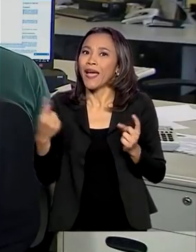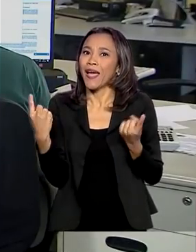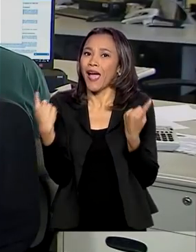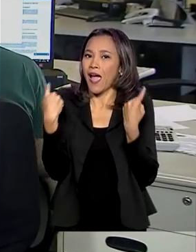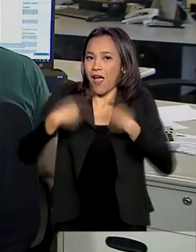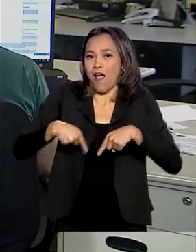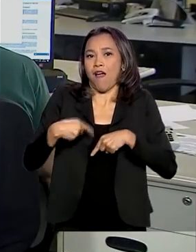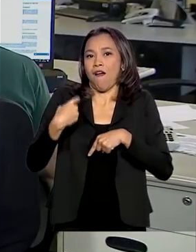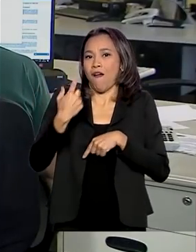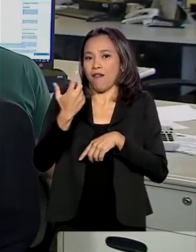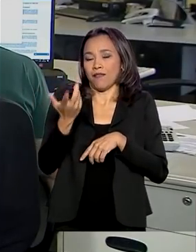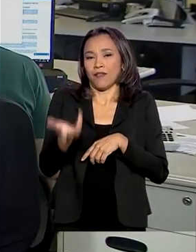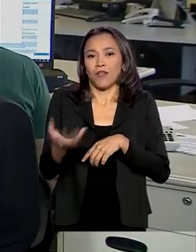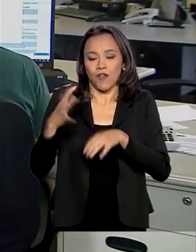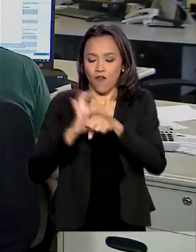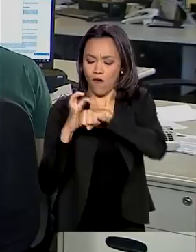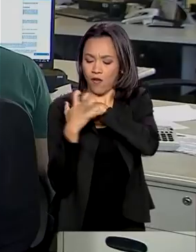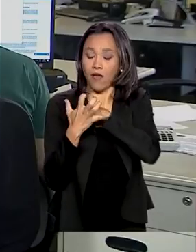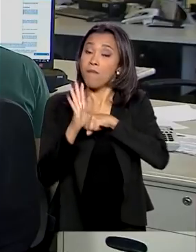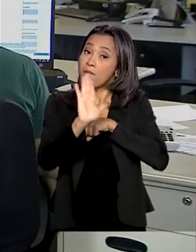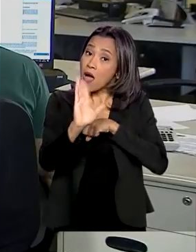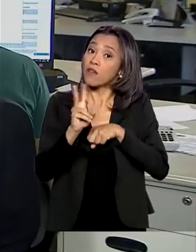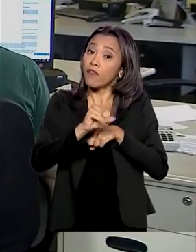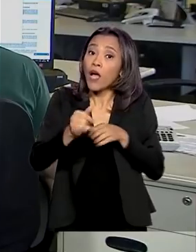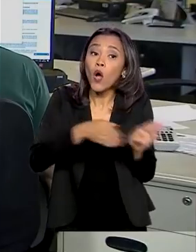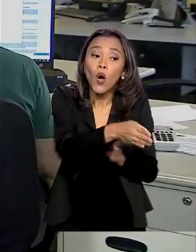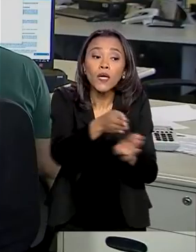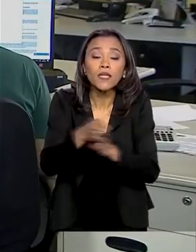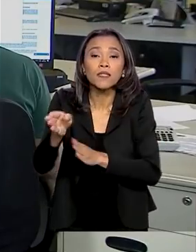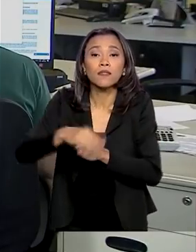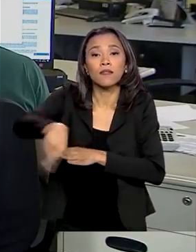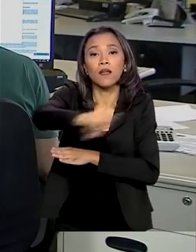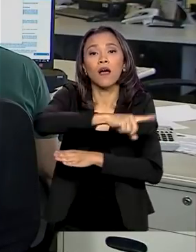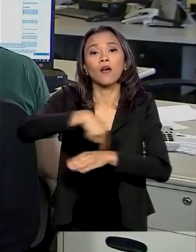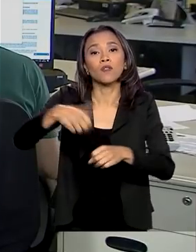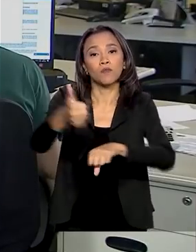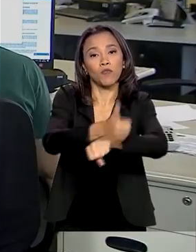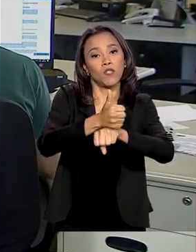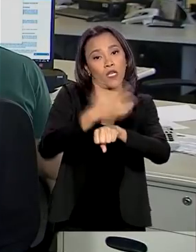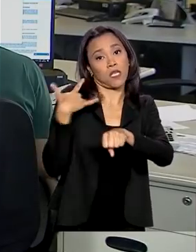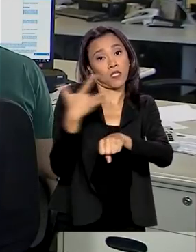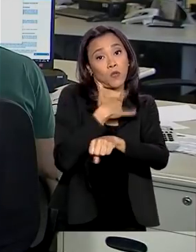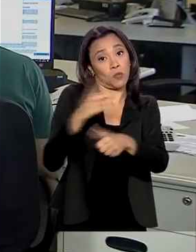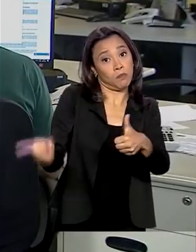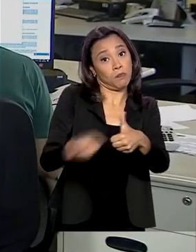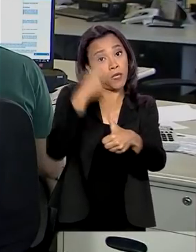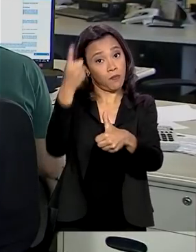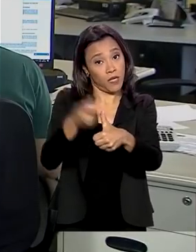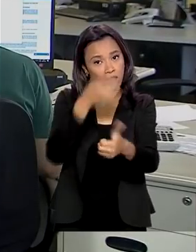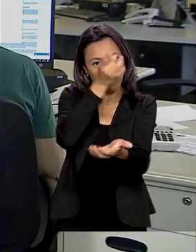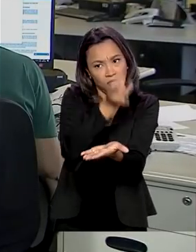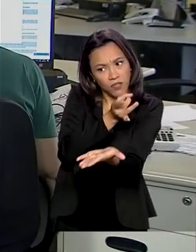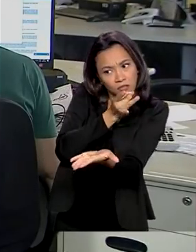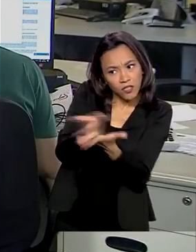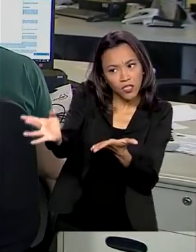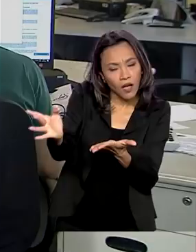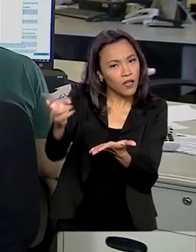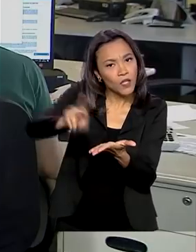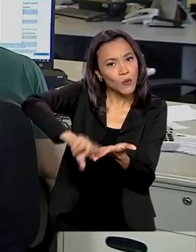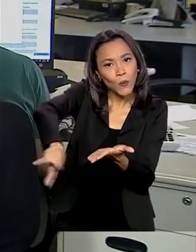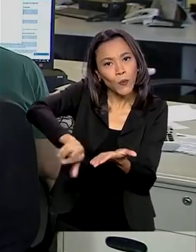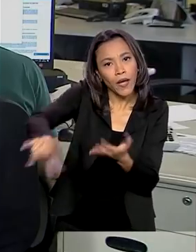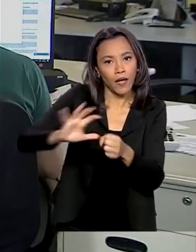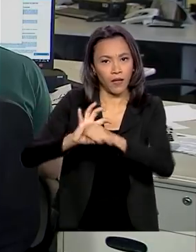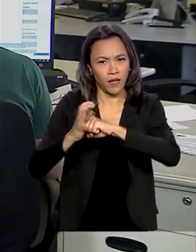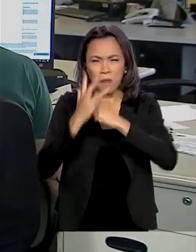Mas ela vai auxiliar os profissionais da área da saúde por dois motivos. O primeiro é a exclusão do diagnóstico para o coronavírus, já